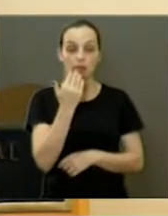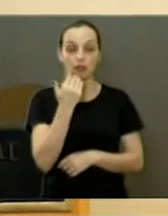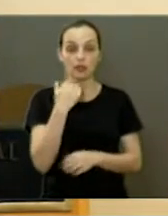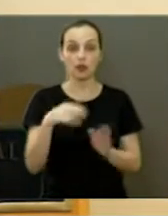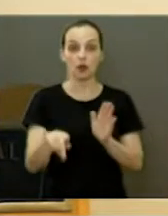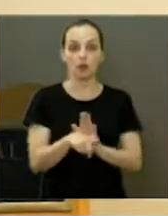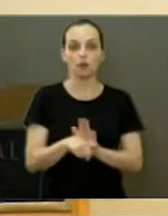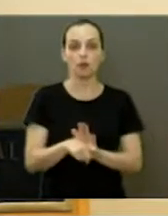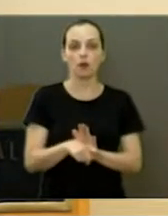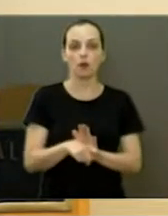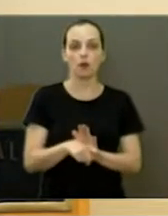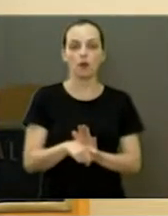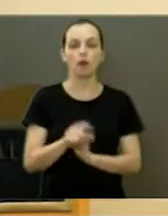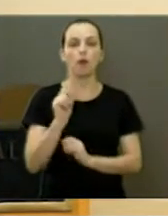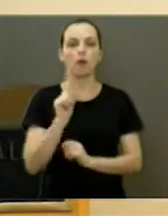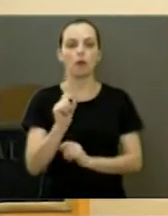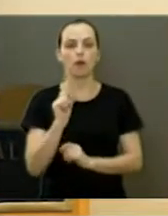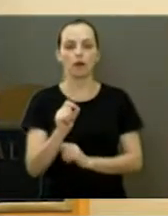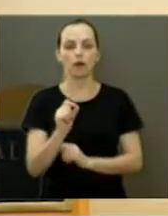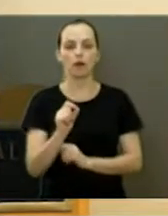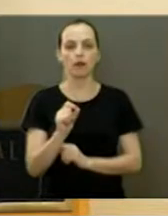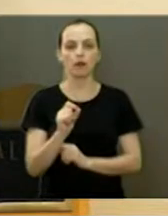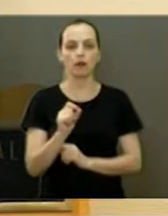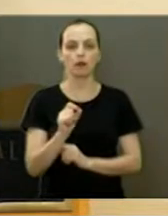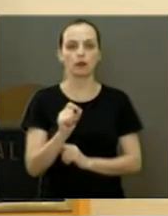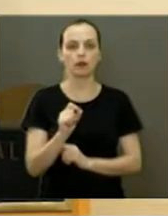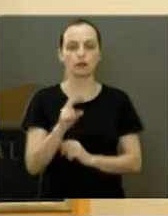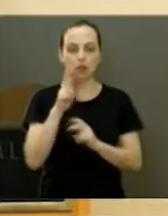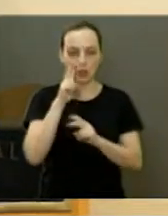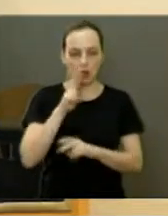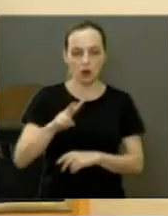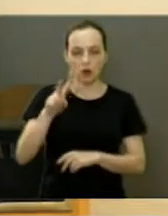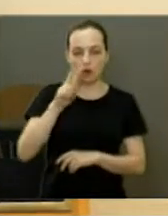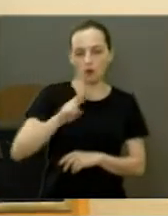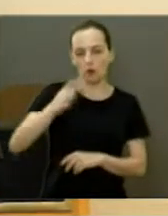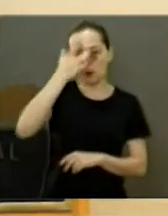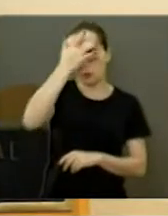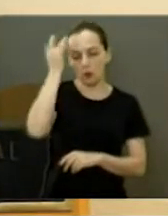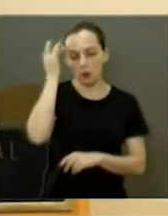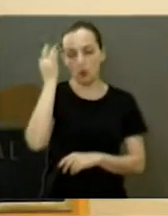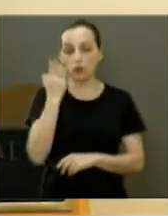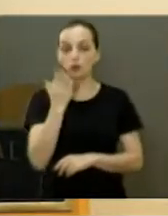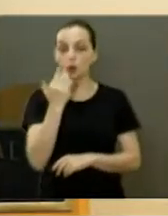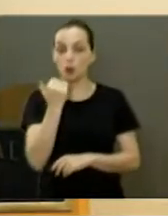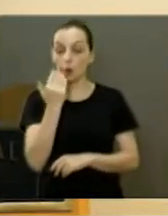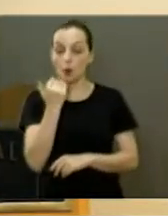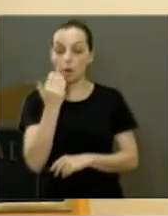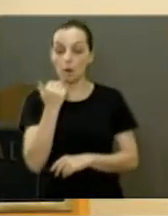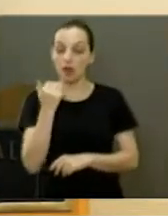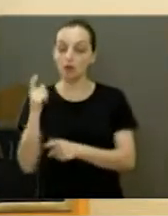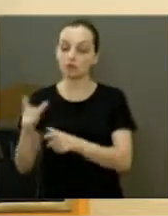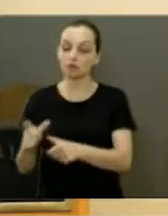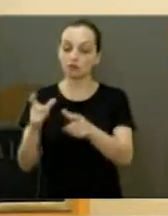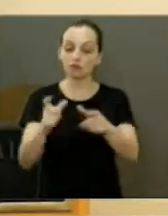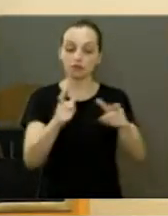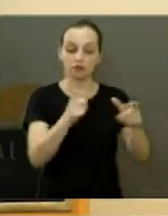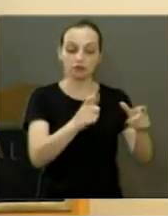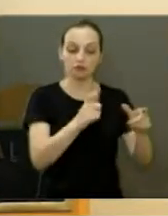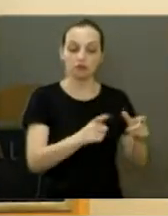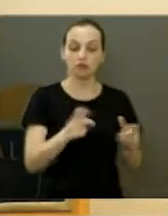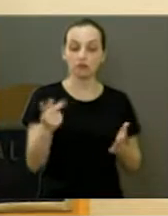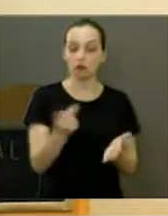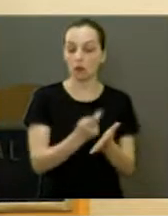a quem? Vi pessoas comendo em vários locais lá, lugares inadequados.